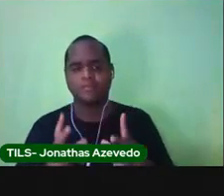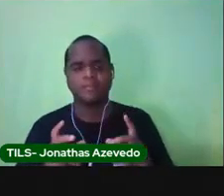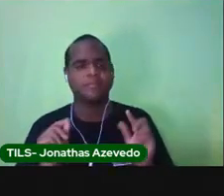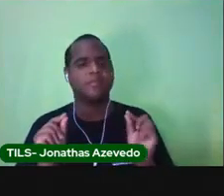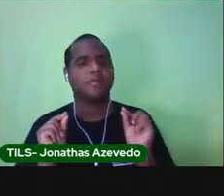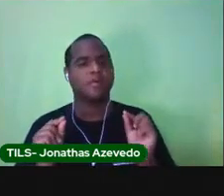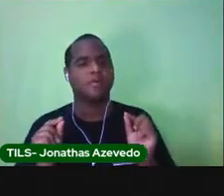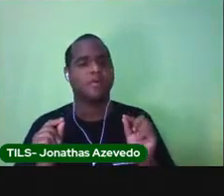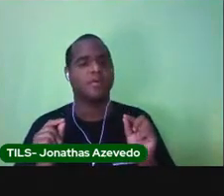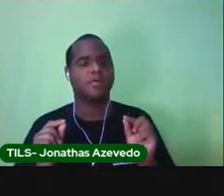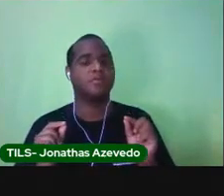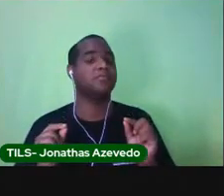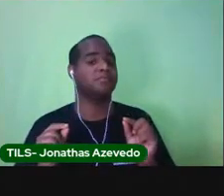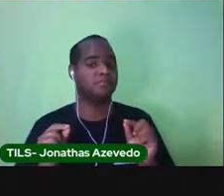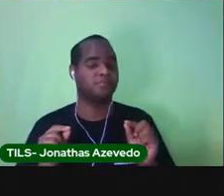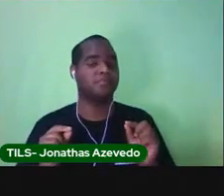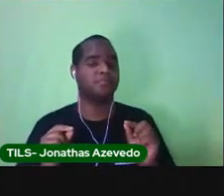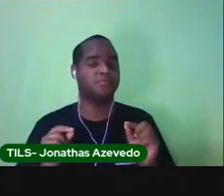Isso,